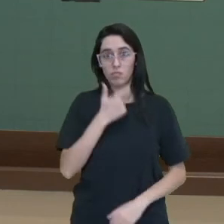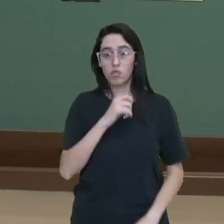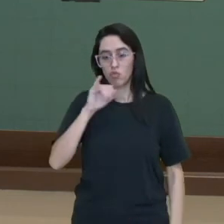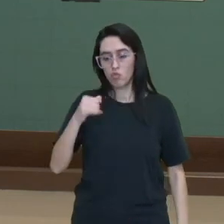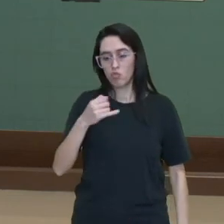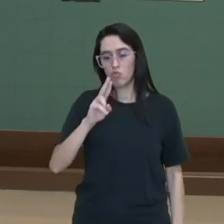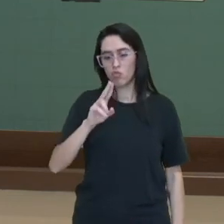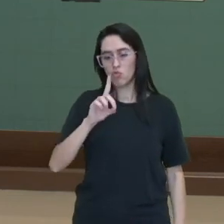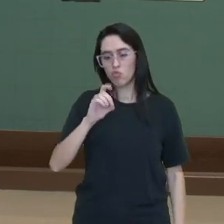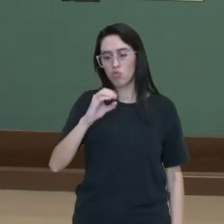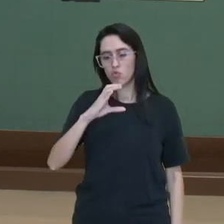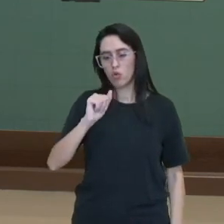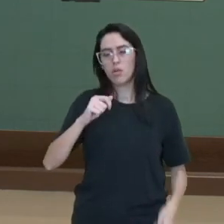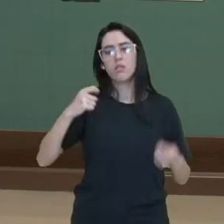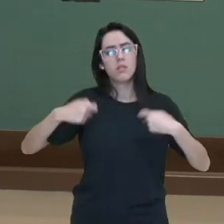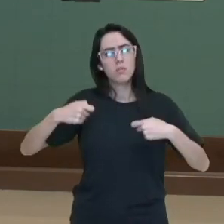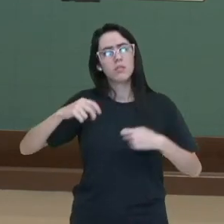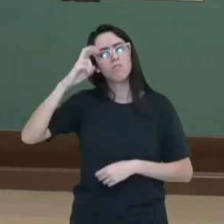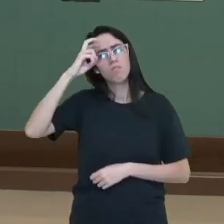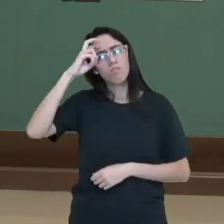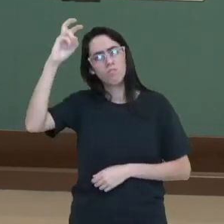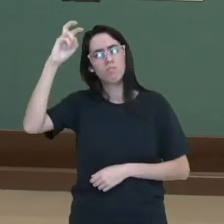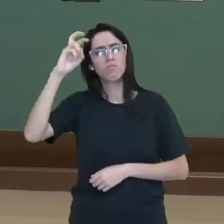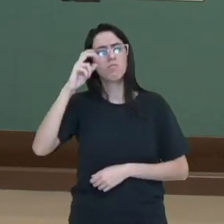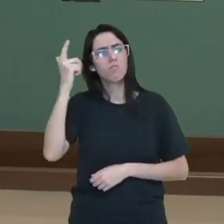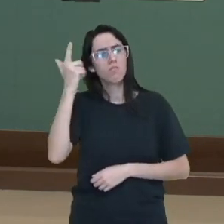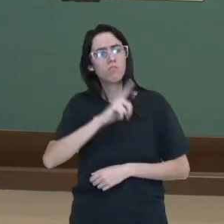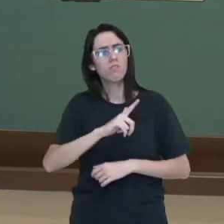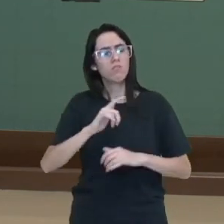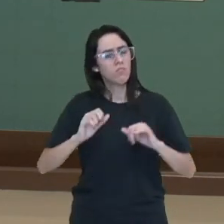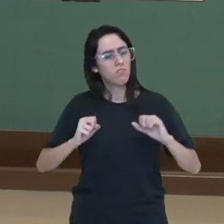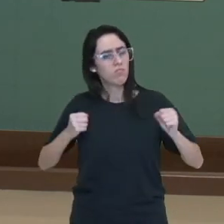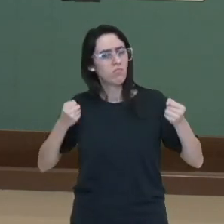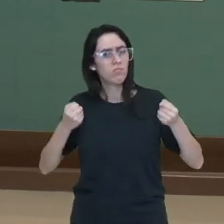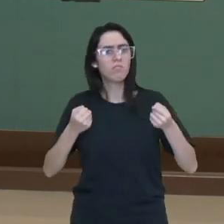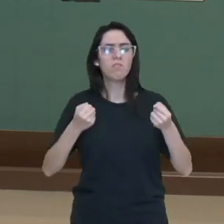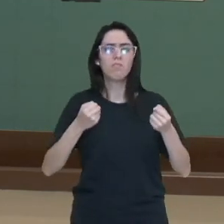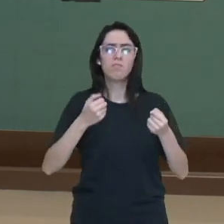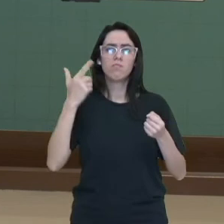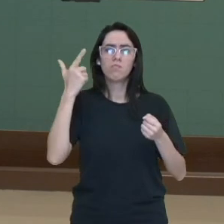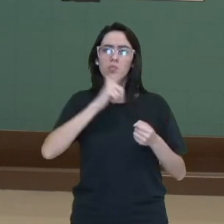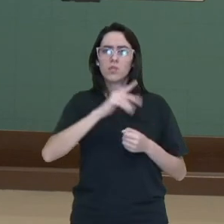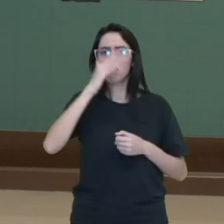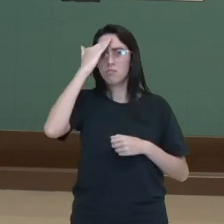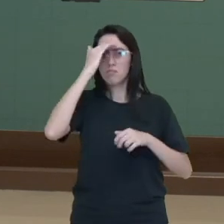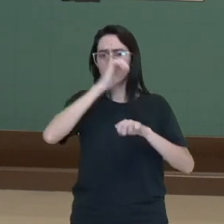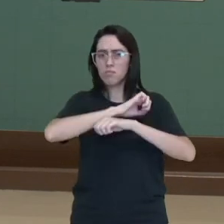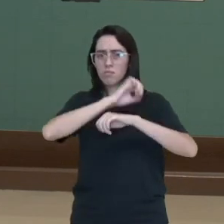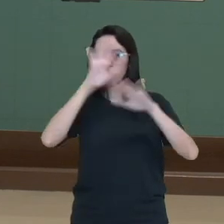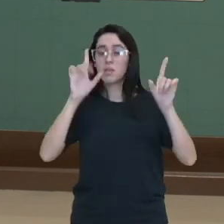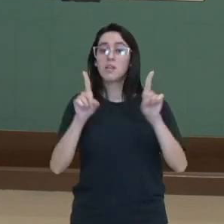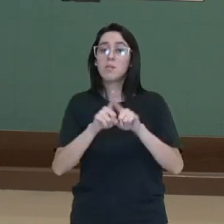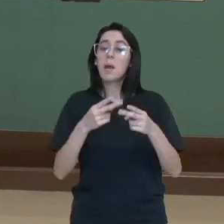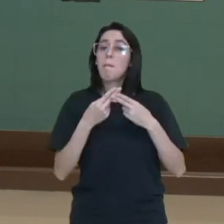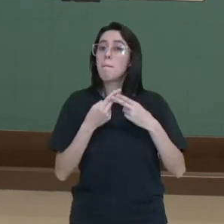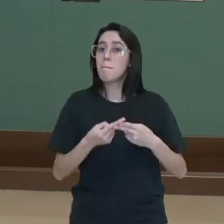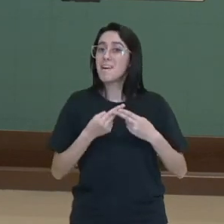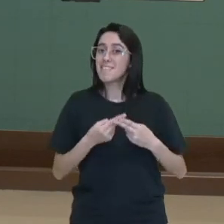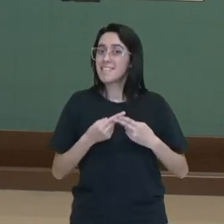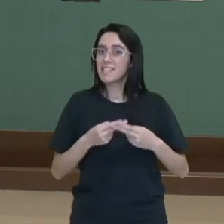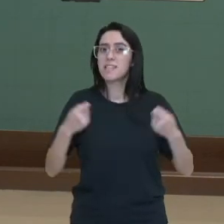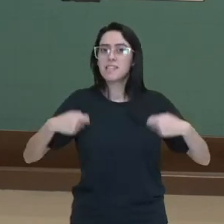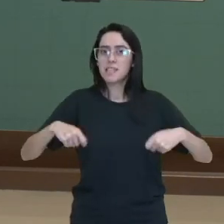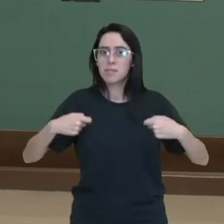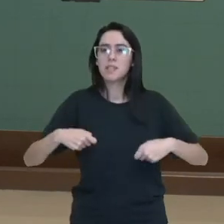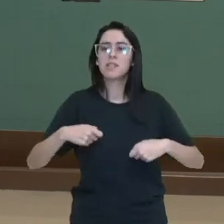possui inteligência para compreender aquilo que lhe ensinam e paciência para ensinar o que